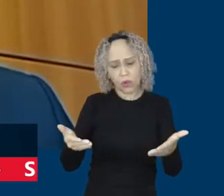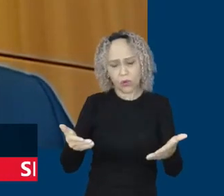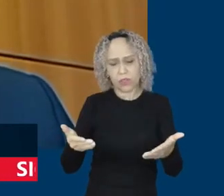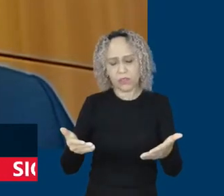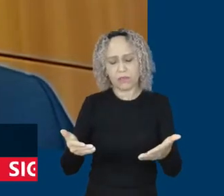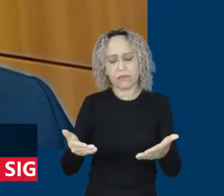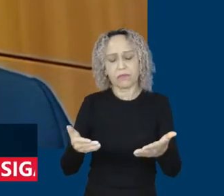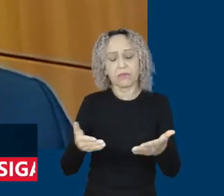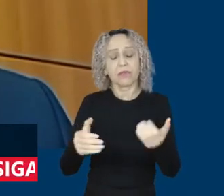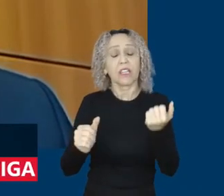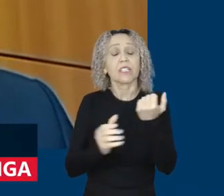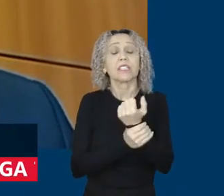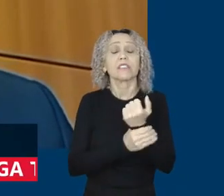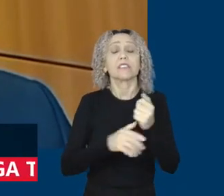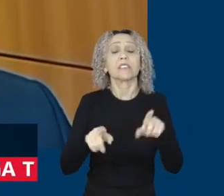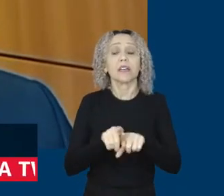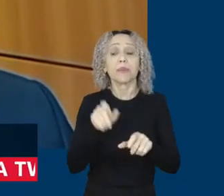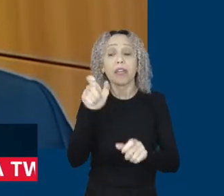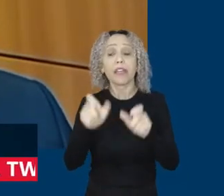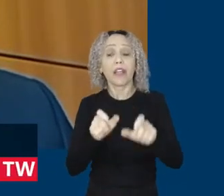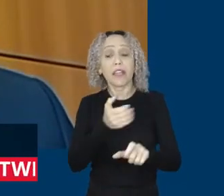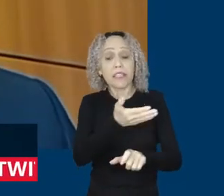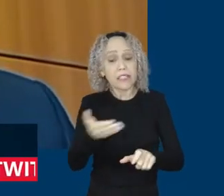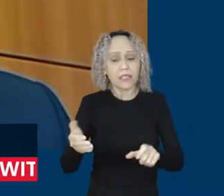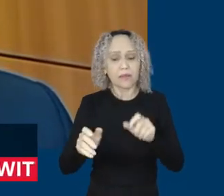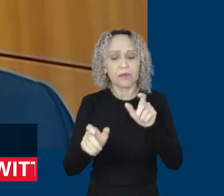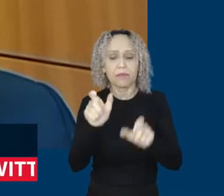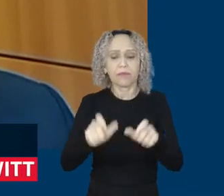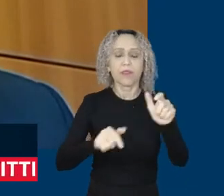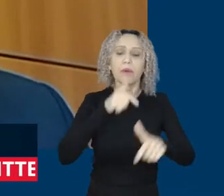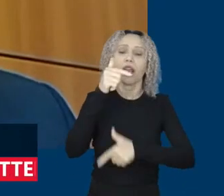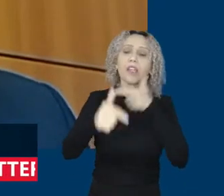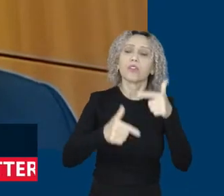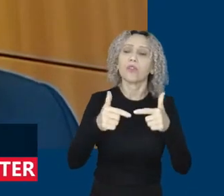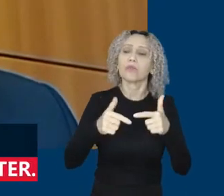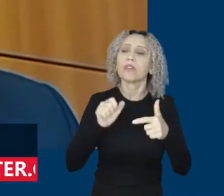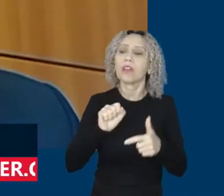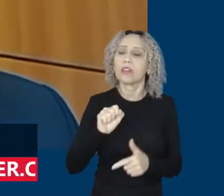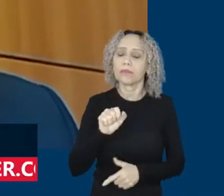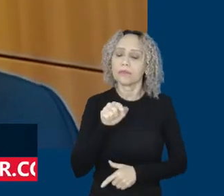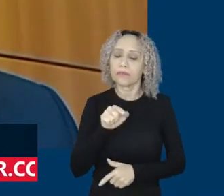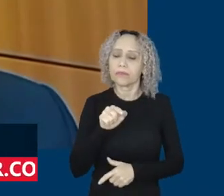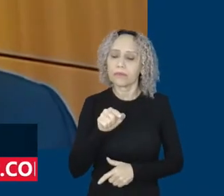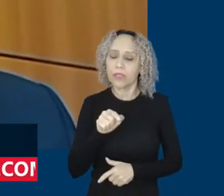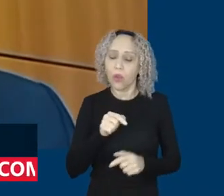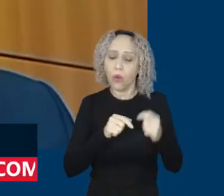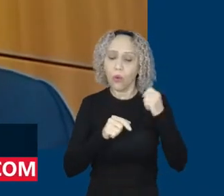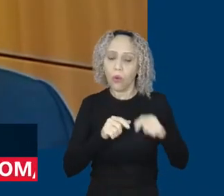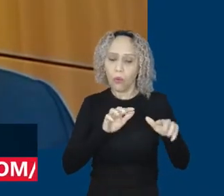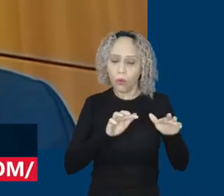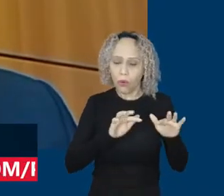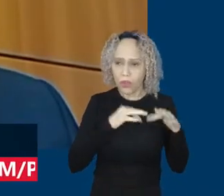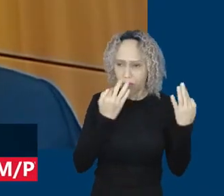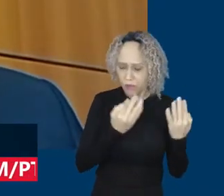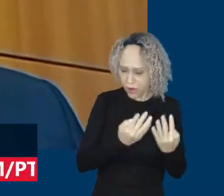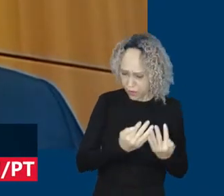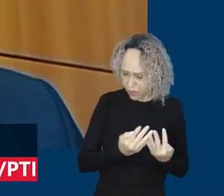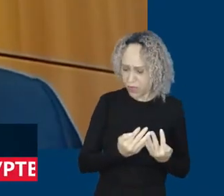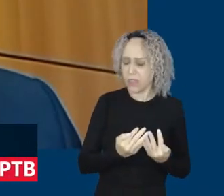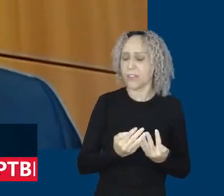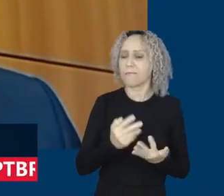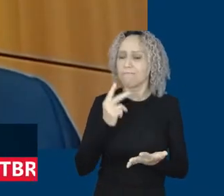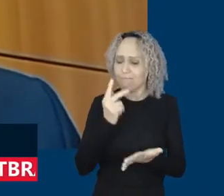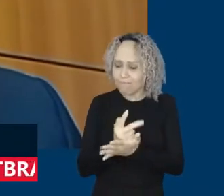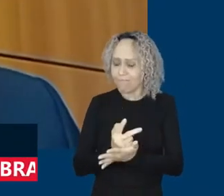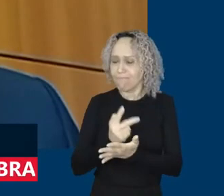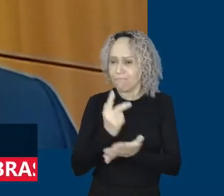trabalhadores que o benefício que eles recebem hoje do auxílio do Bolsa Família, ele não perca